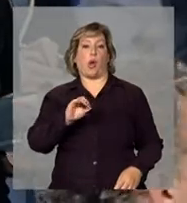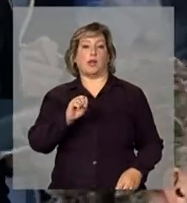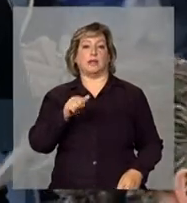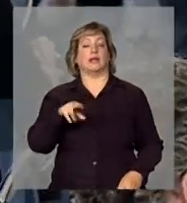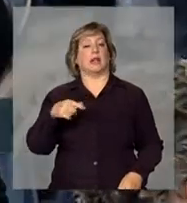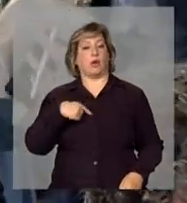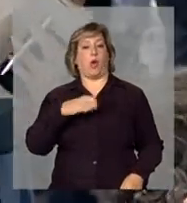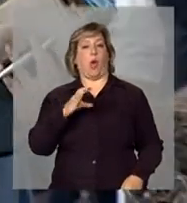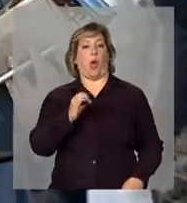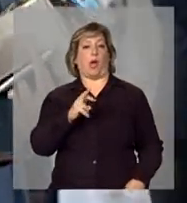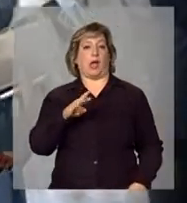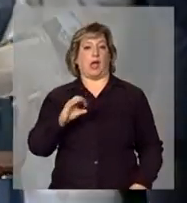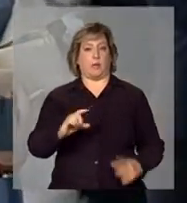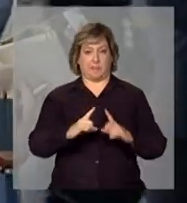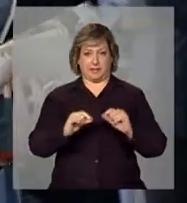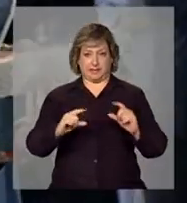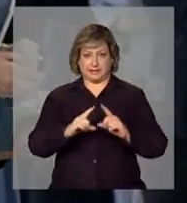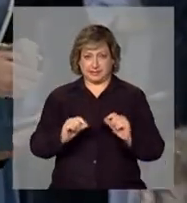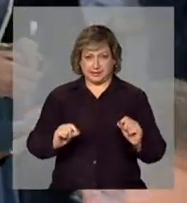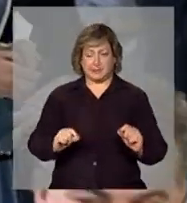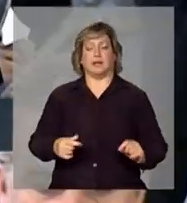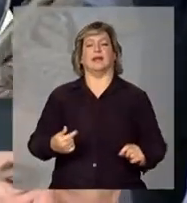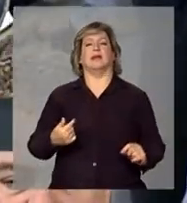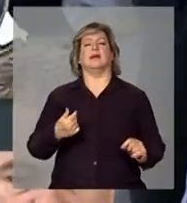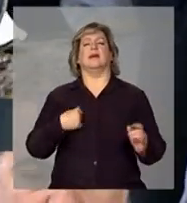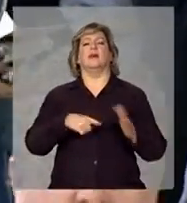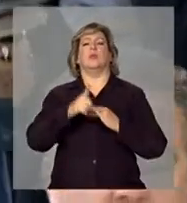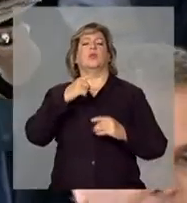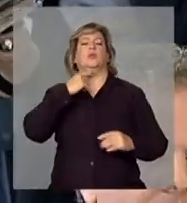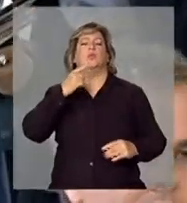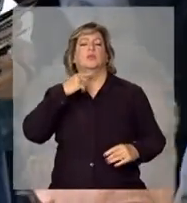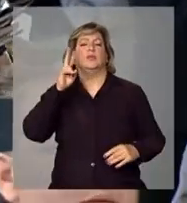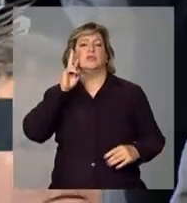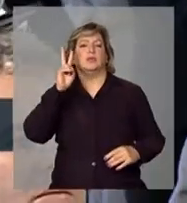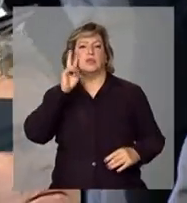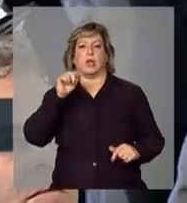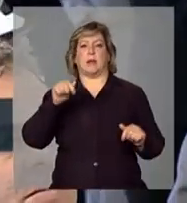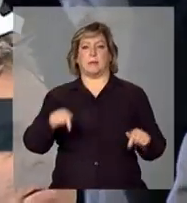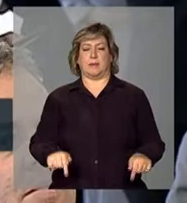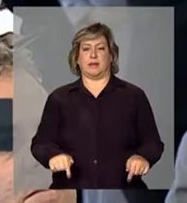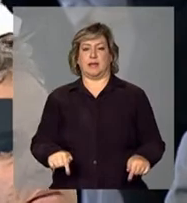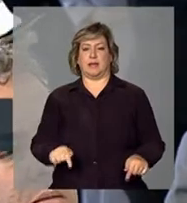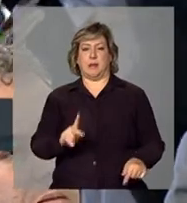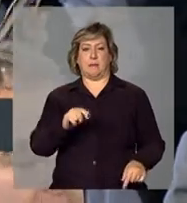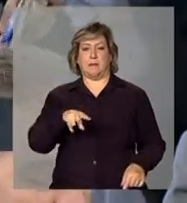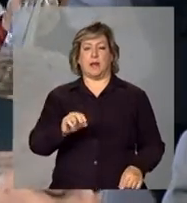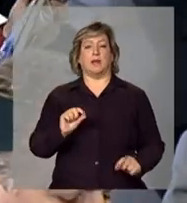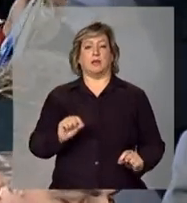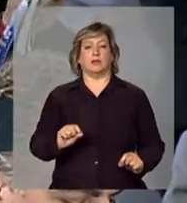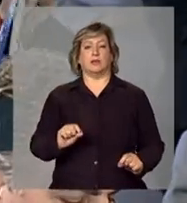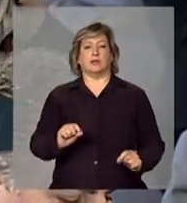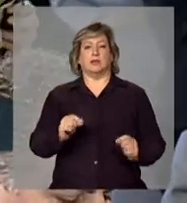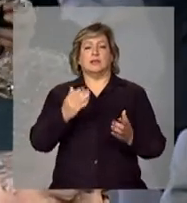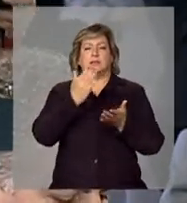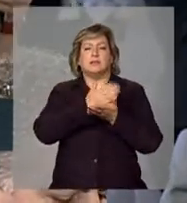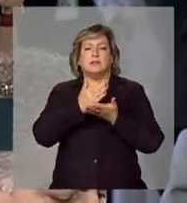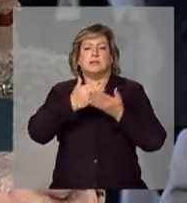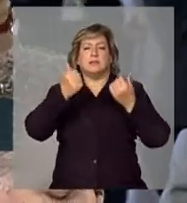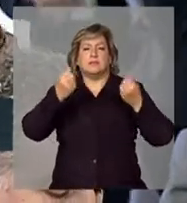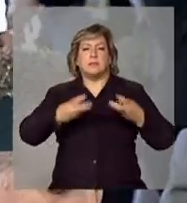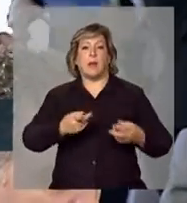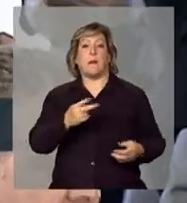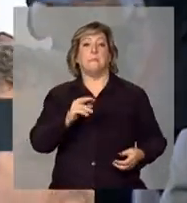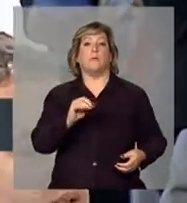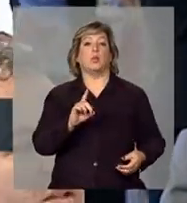Brasiliense. Eu queria que o tenha uma dúvida com relação a esse plano, detalhamento de produto